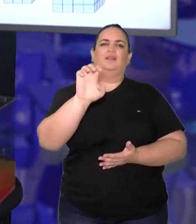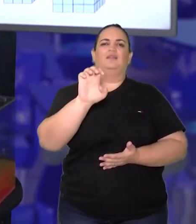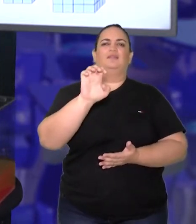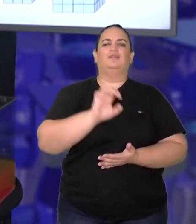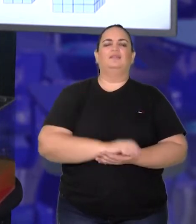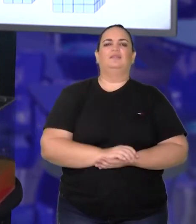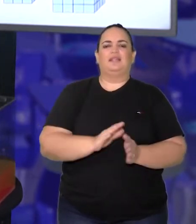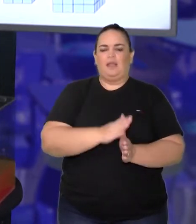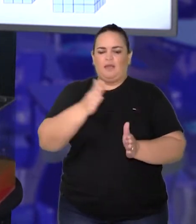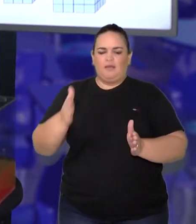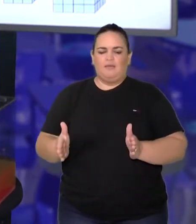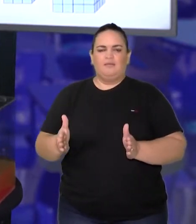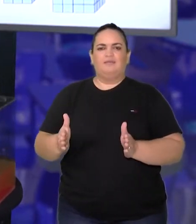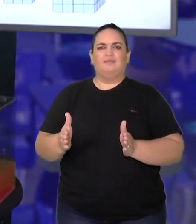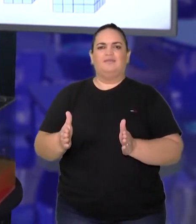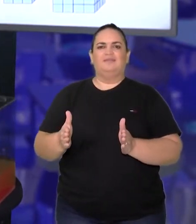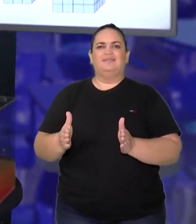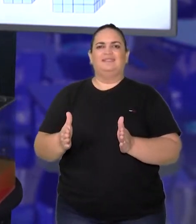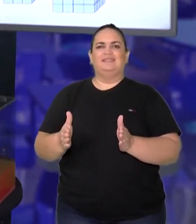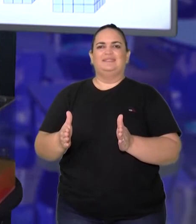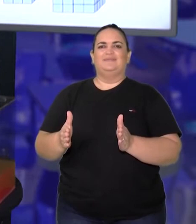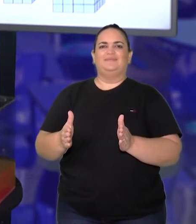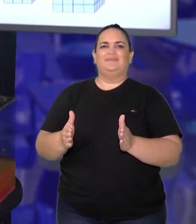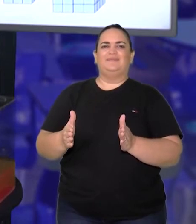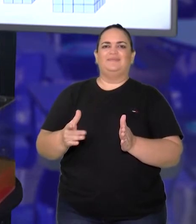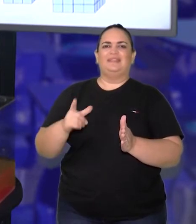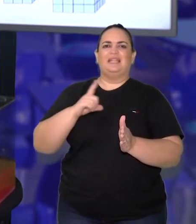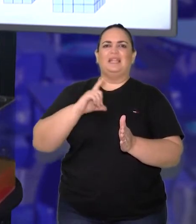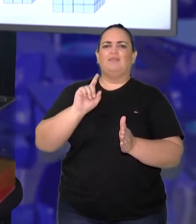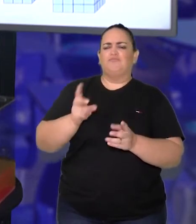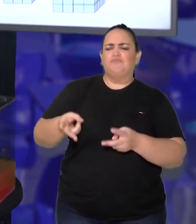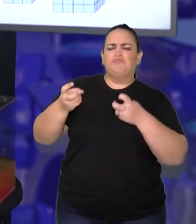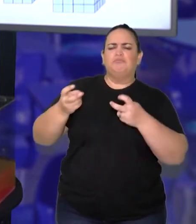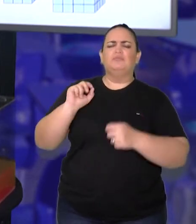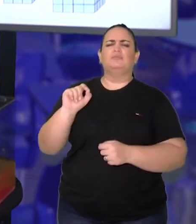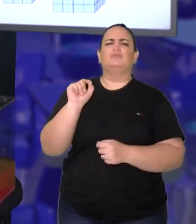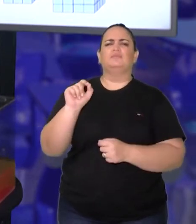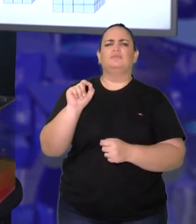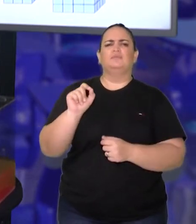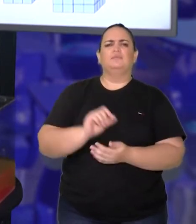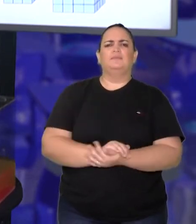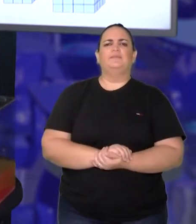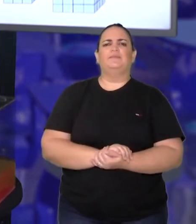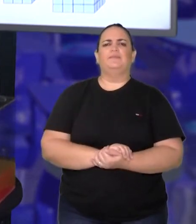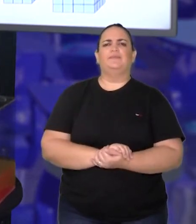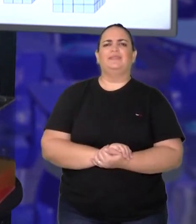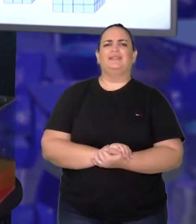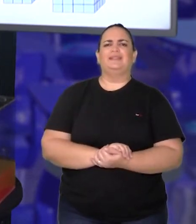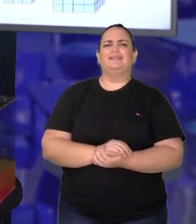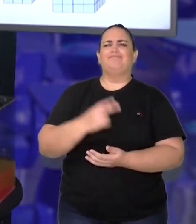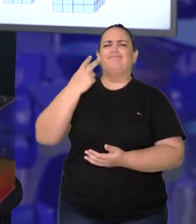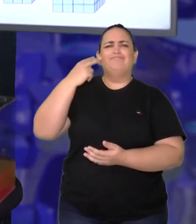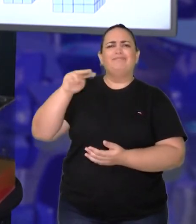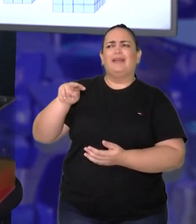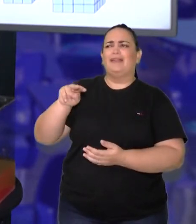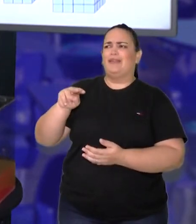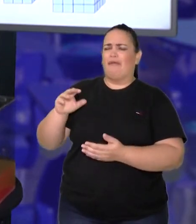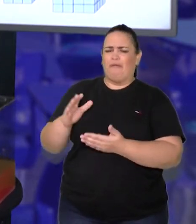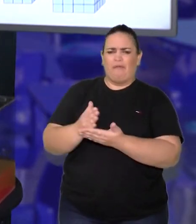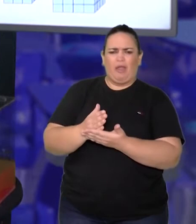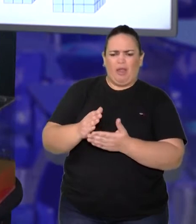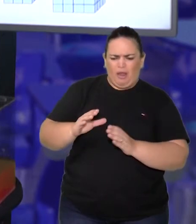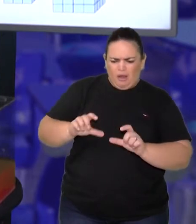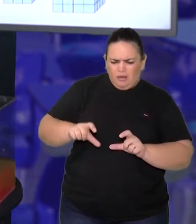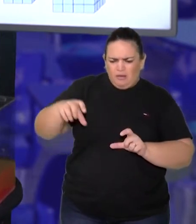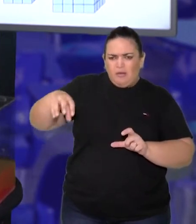adiante, aparentemente aqui, gente tendo essa percepção dessa vista, a gente não está verificando alguns cubos. Porém,